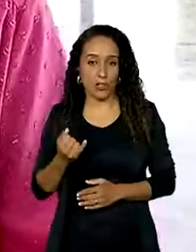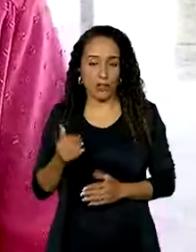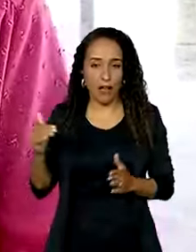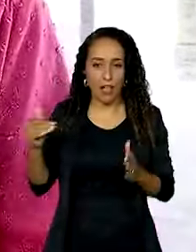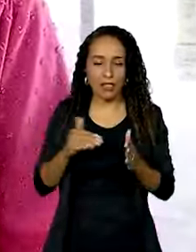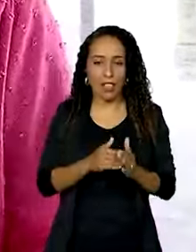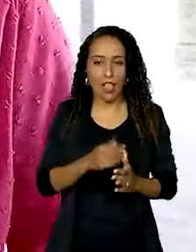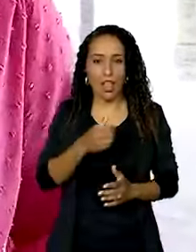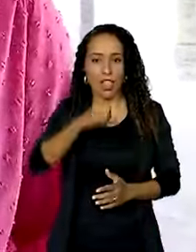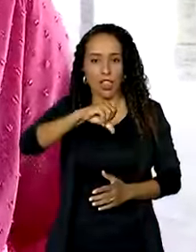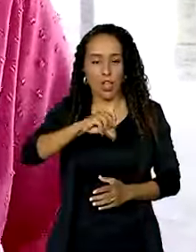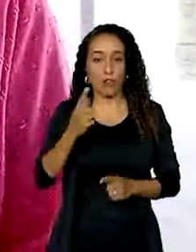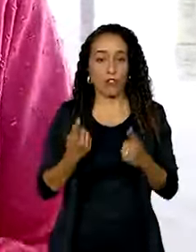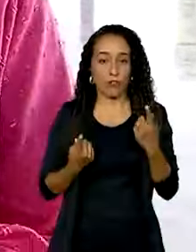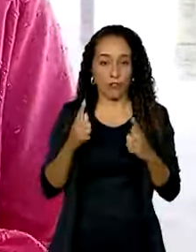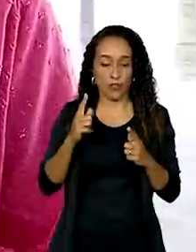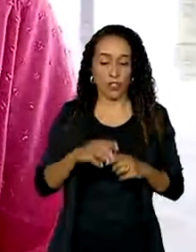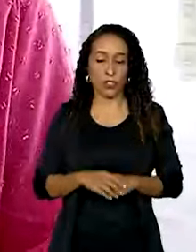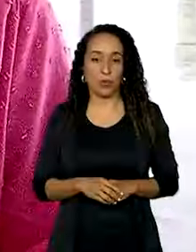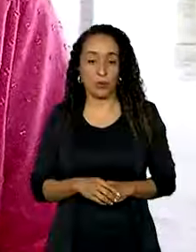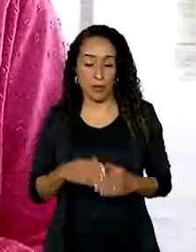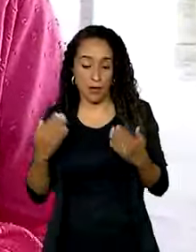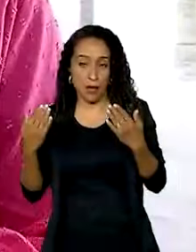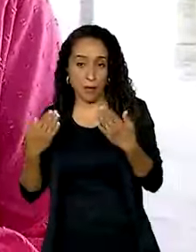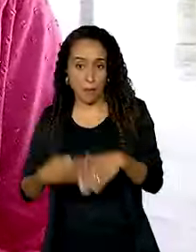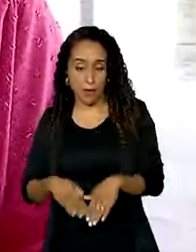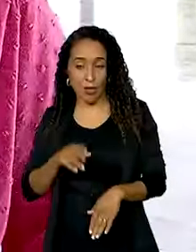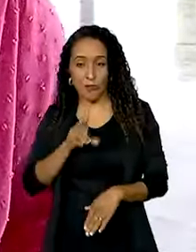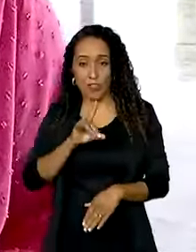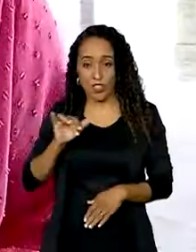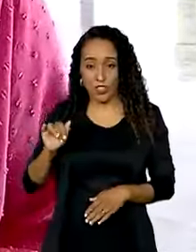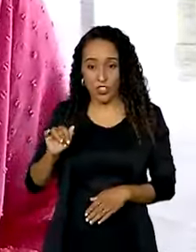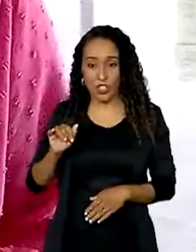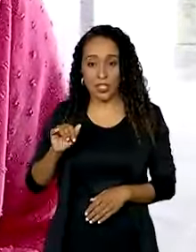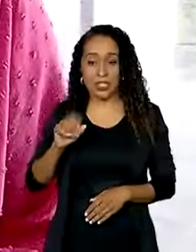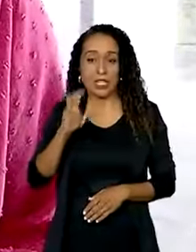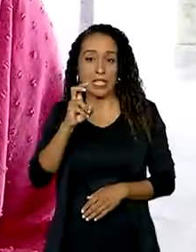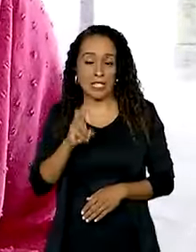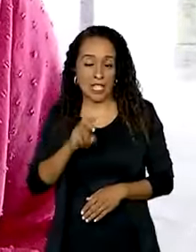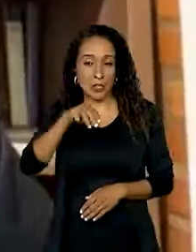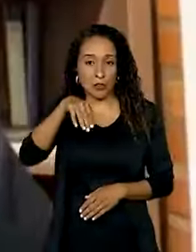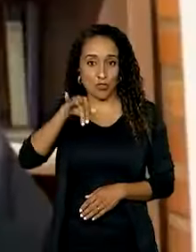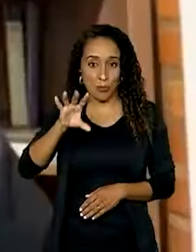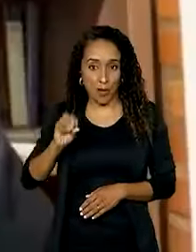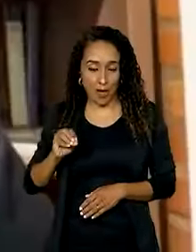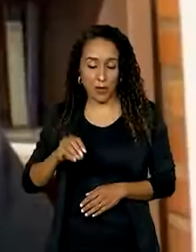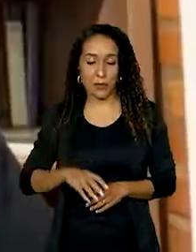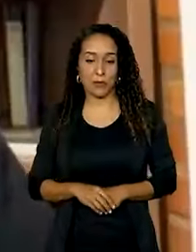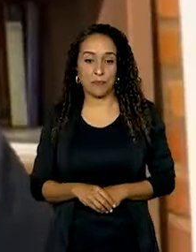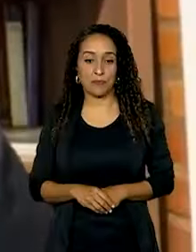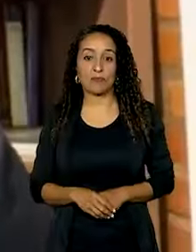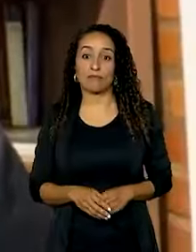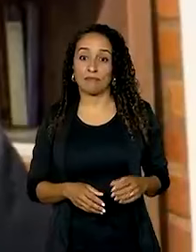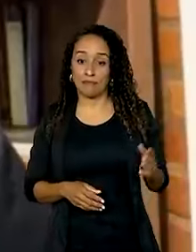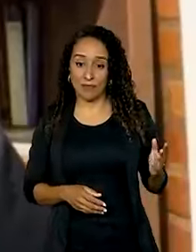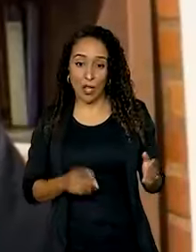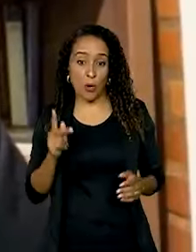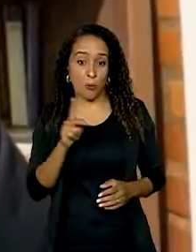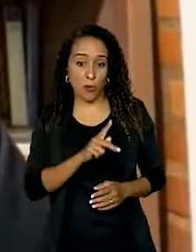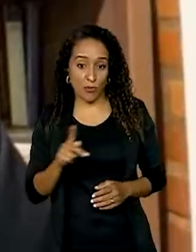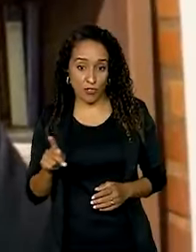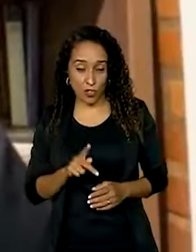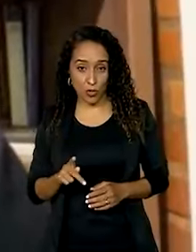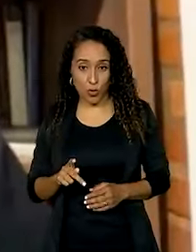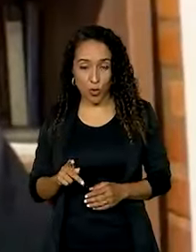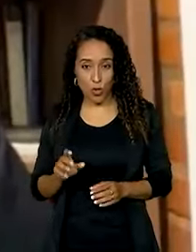até 9 de fevereiro. E as provas serão no dia 5 de maio. Este professor de curso